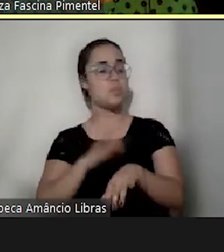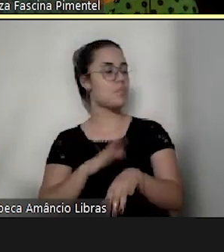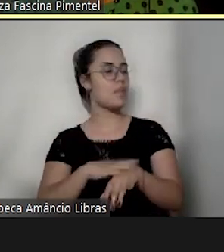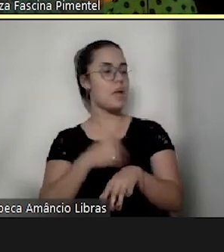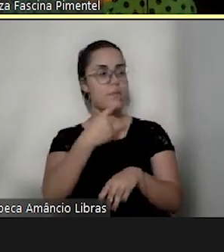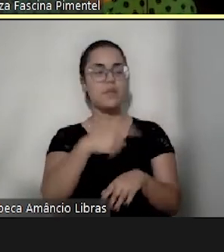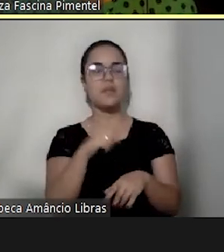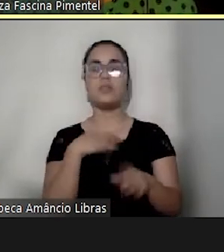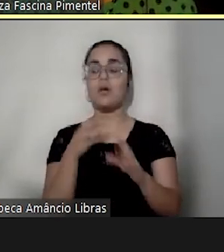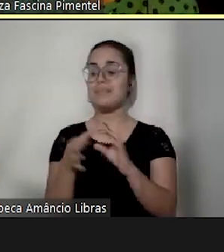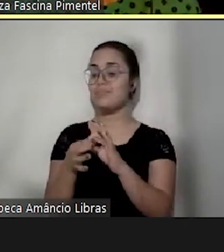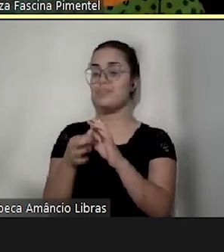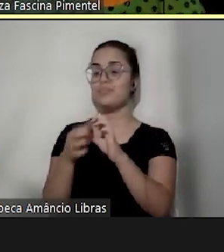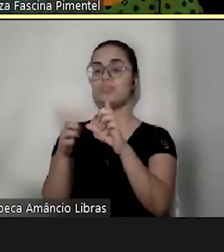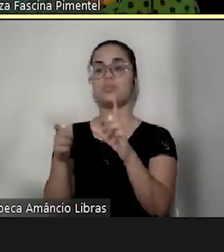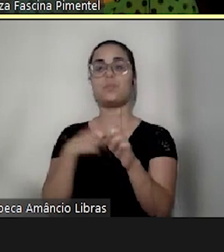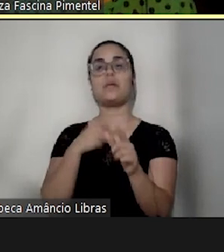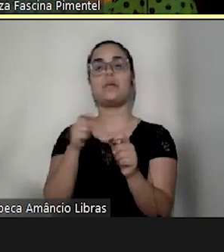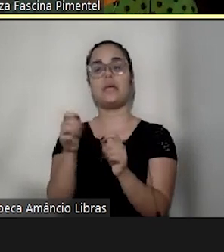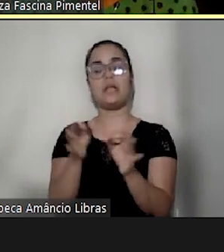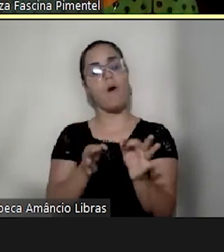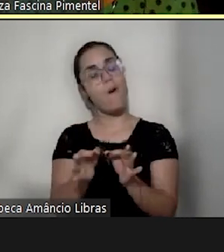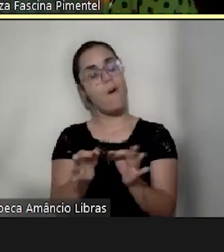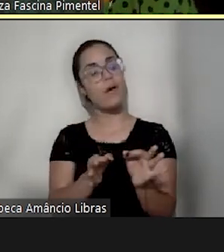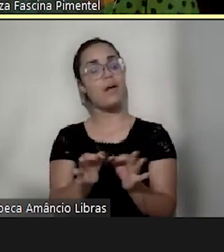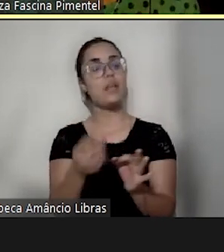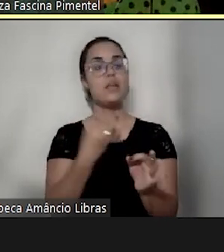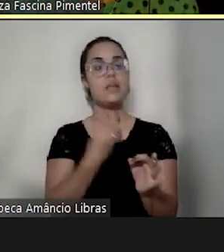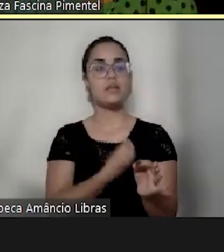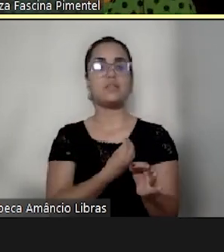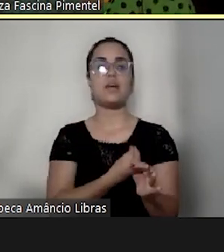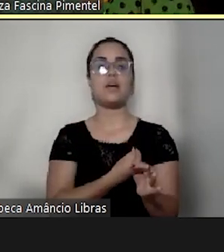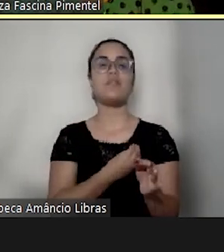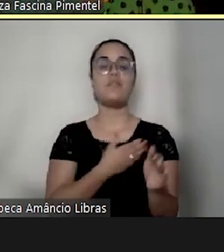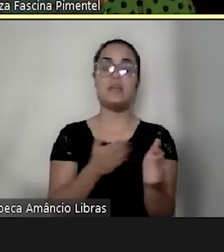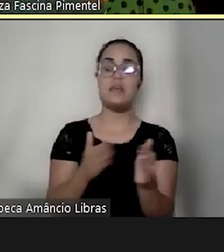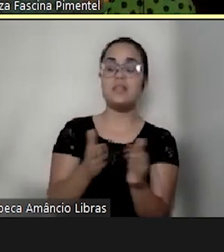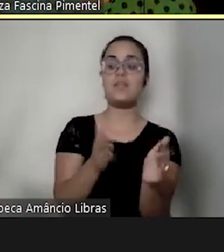tô permitindo que ele conduza, tá conduzindo o caminho.